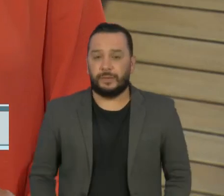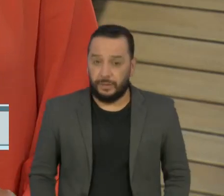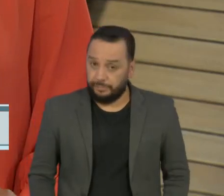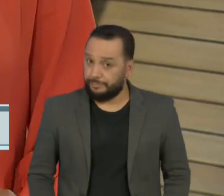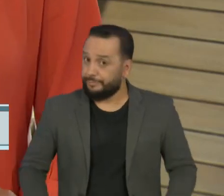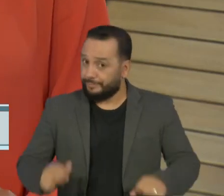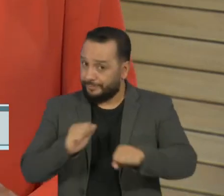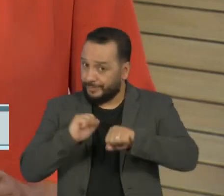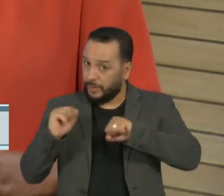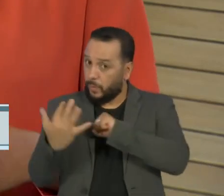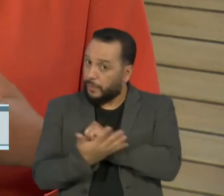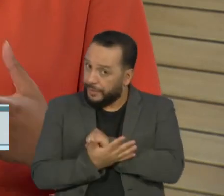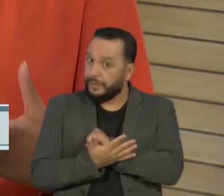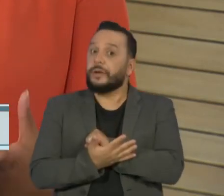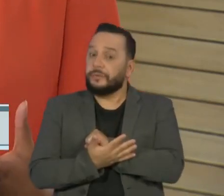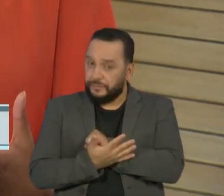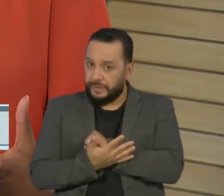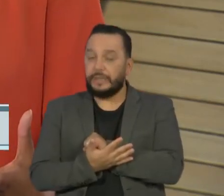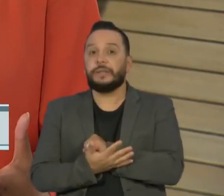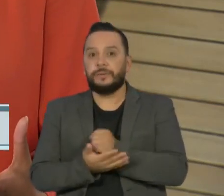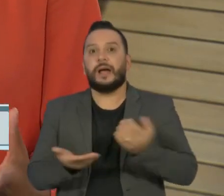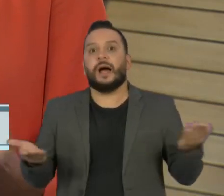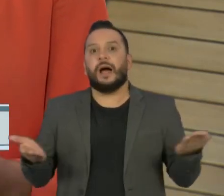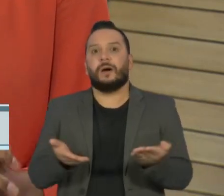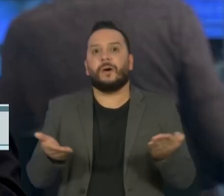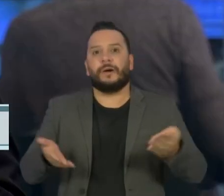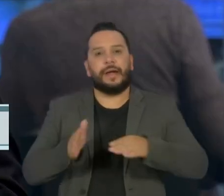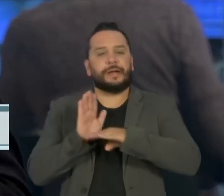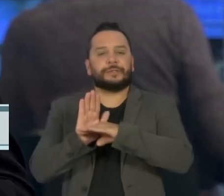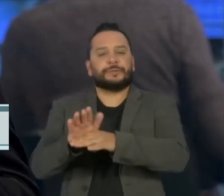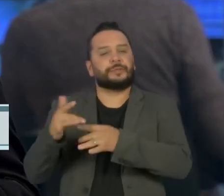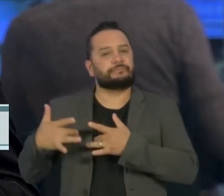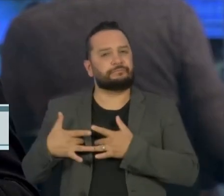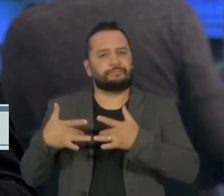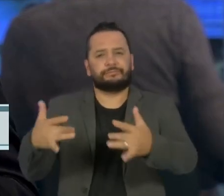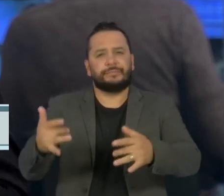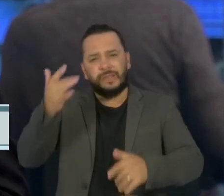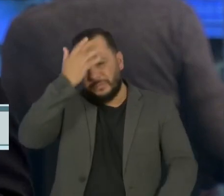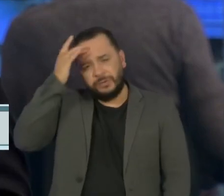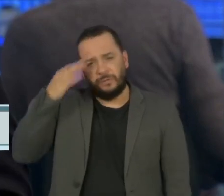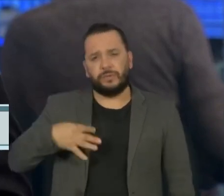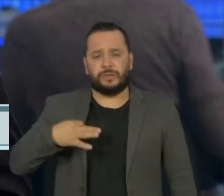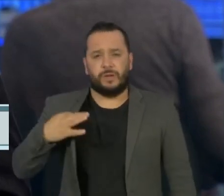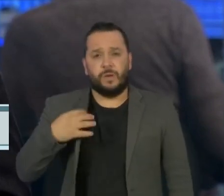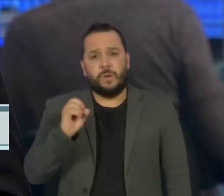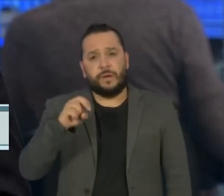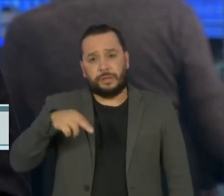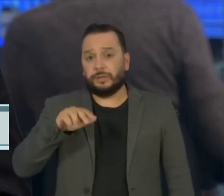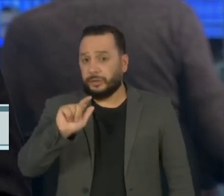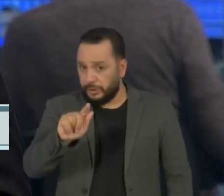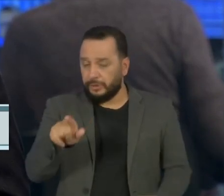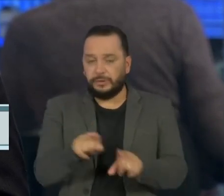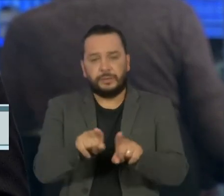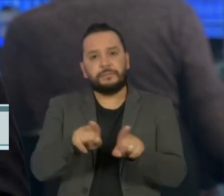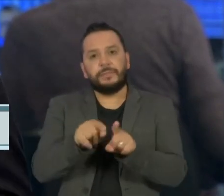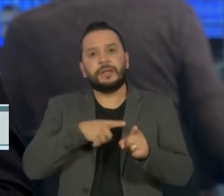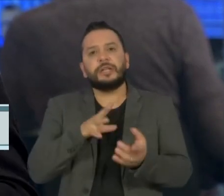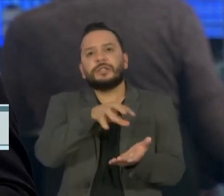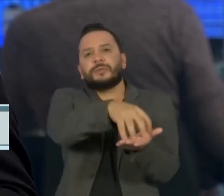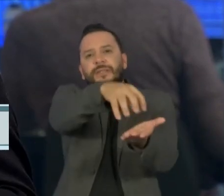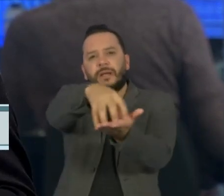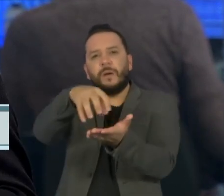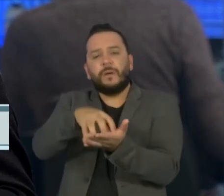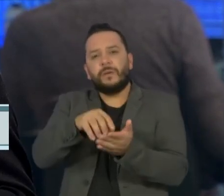A pandemia fortaleceu uma rede de solidariedade. Voluntários de ONGs e entidades assistenciais se mobilizam para